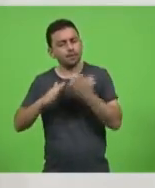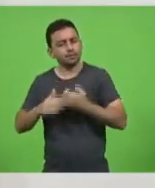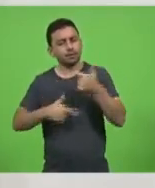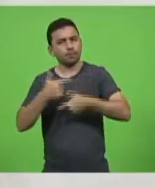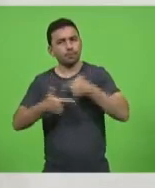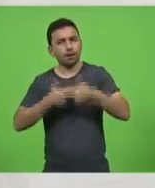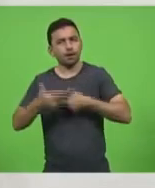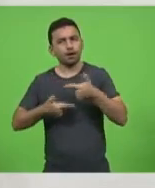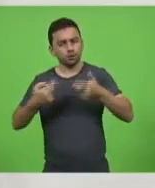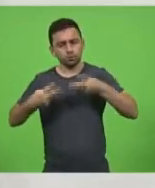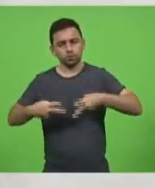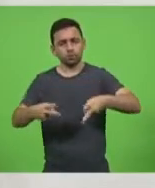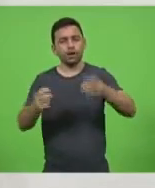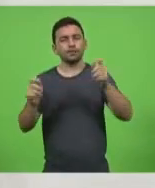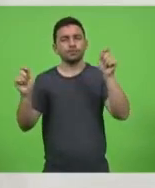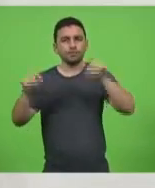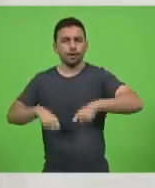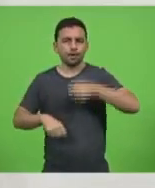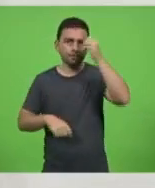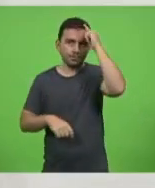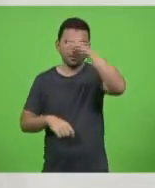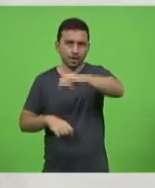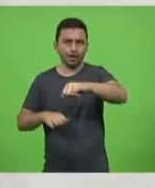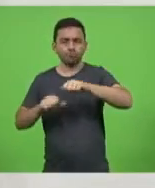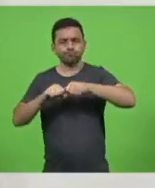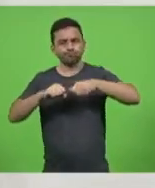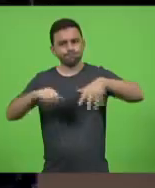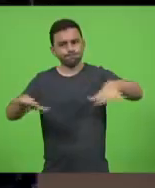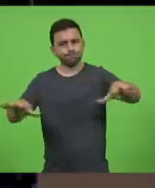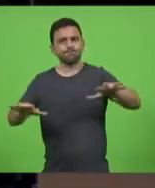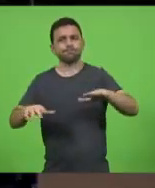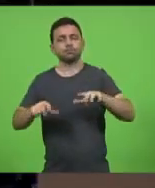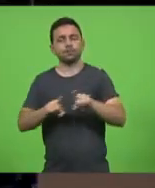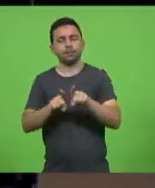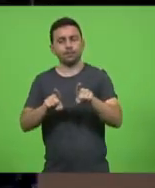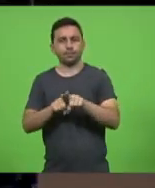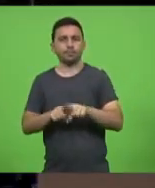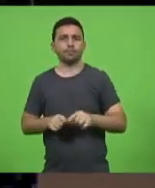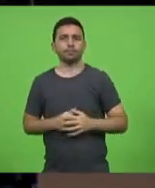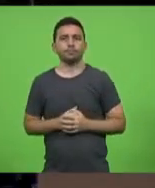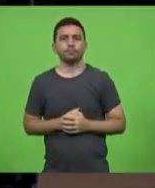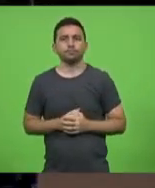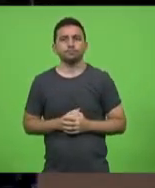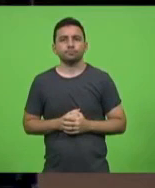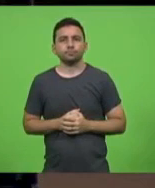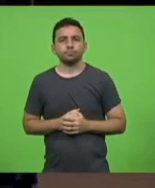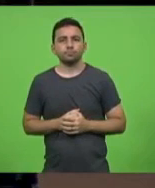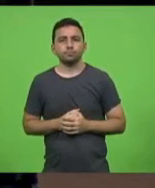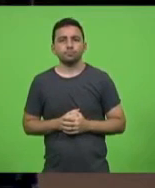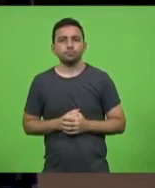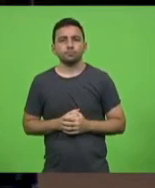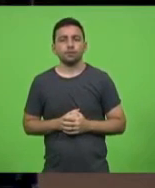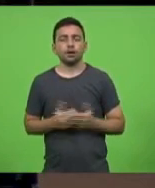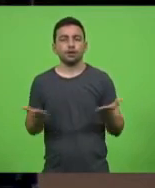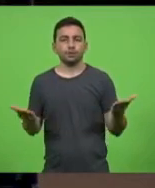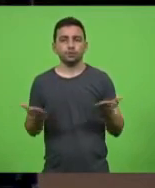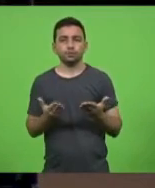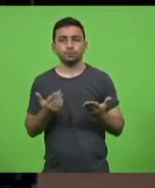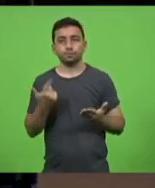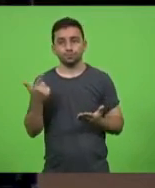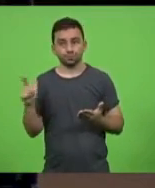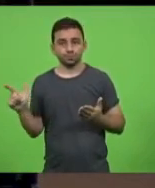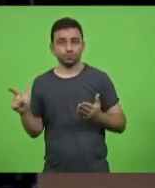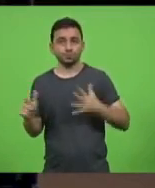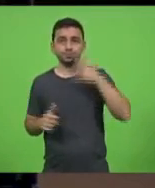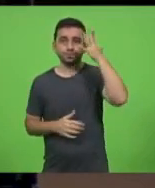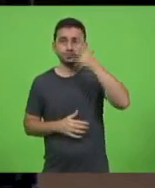é assim que a gente vai combater a pandemia também. Obrigado, senhor presidente. Obrigado, deputado Ricardo Alba. Com a palavra, o próximo orador